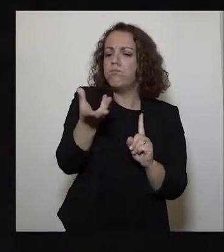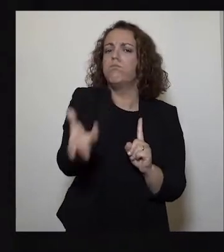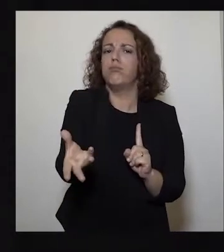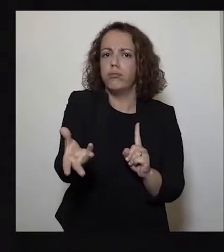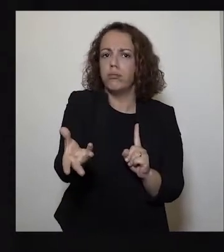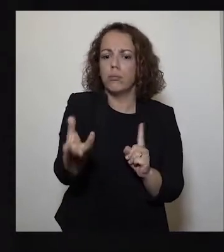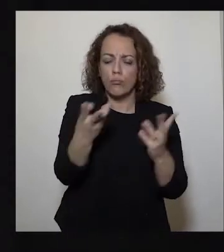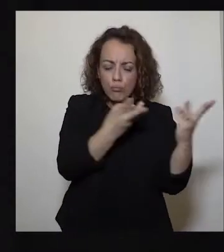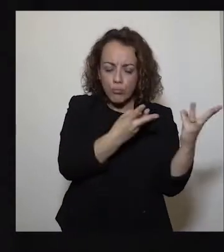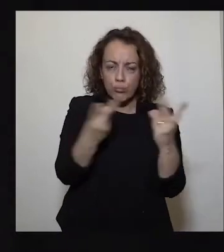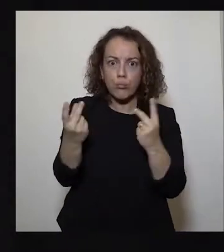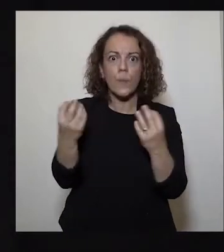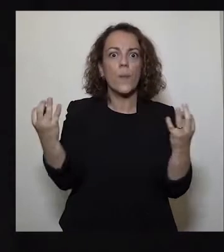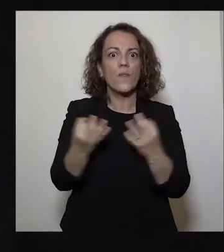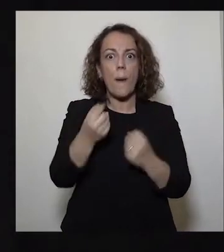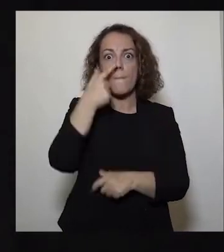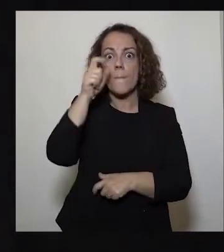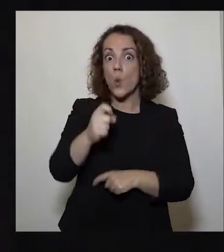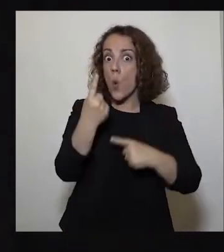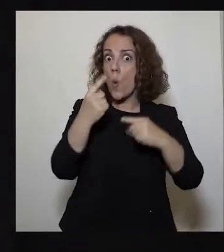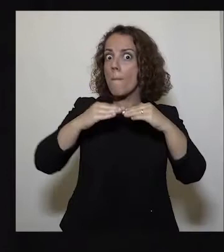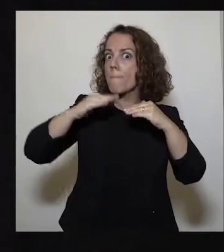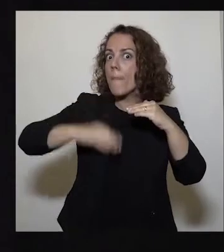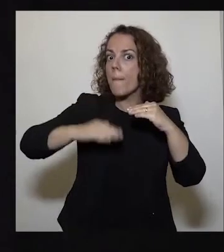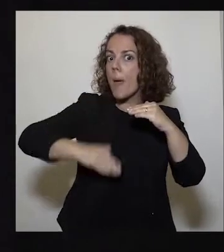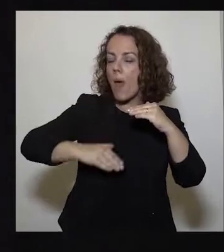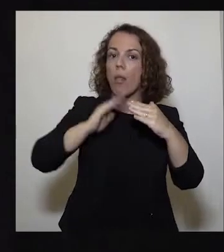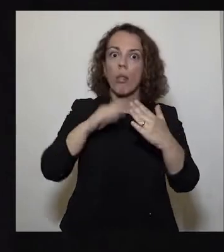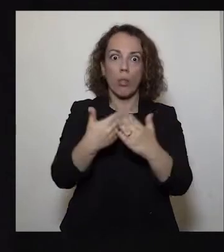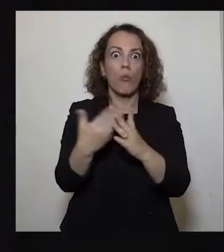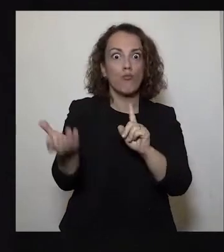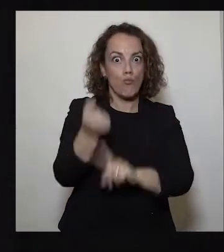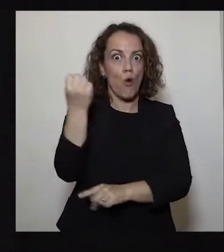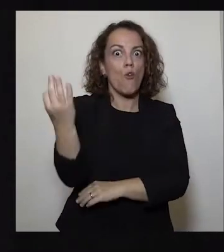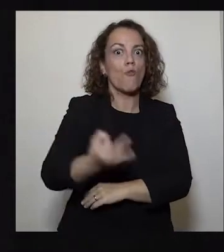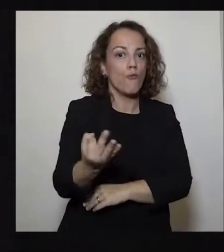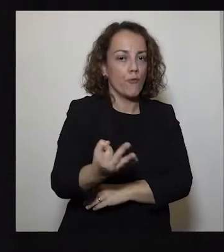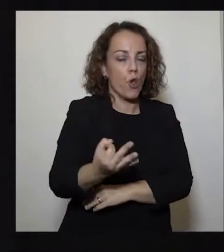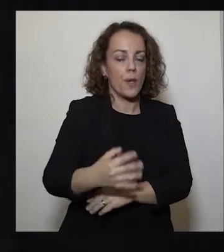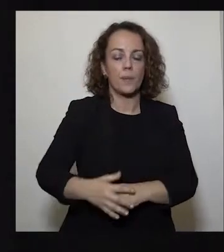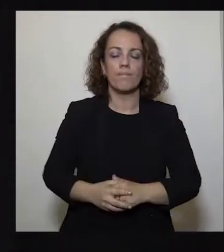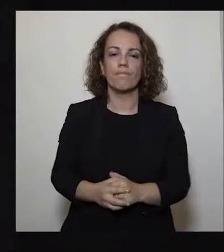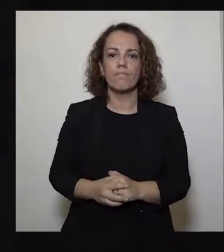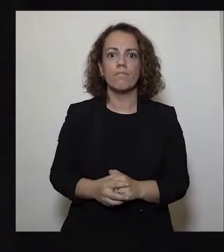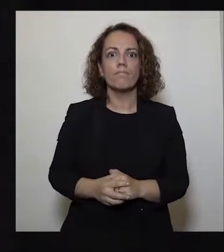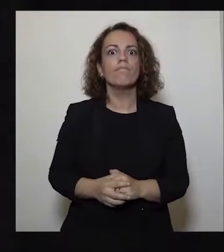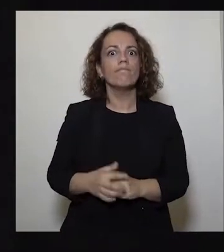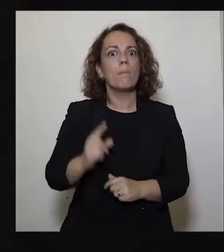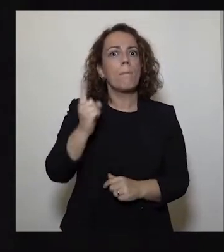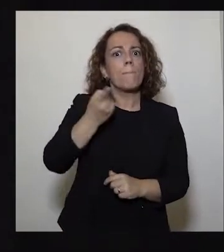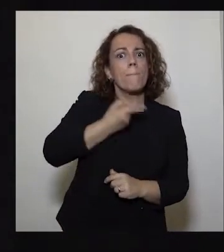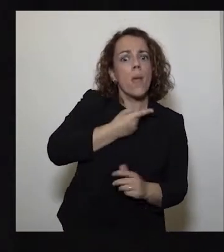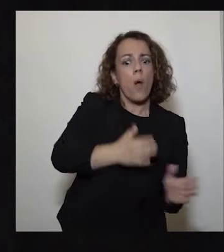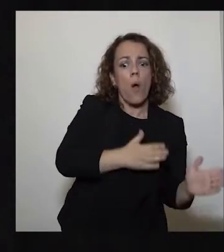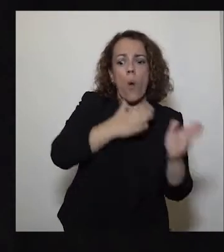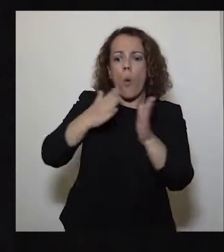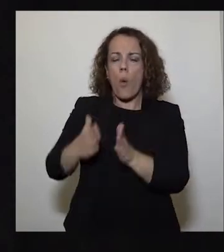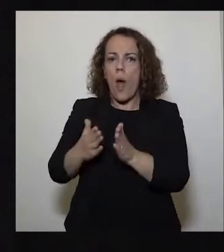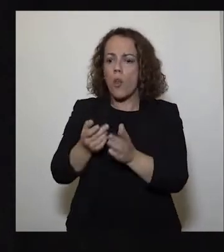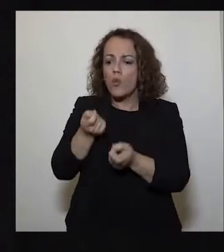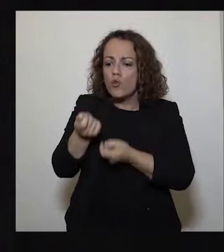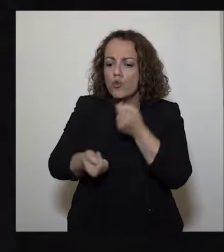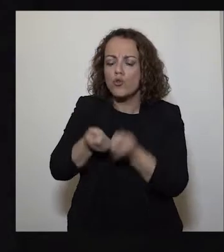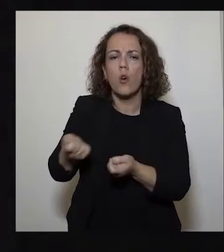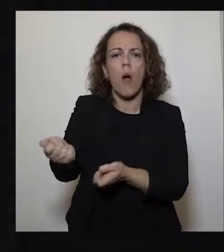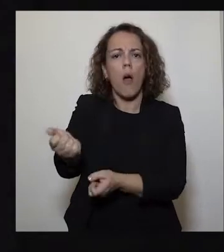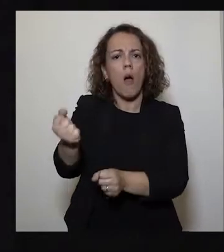pessoa por infectado. E mantivemos-las. Tínhamos de, ao mesmo tempo, ir reabrindo atividades económicas a